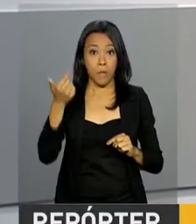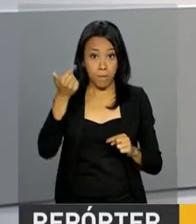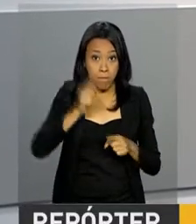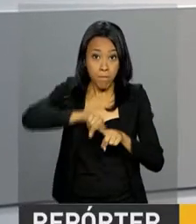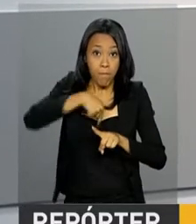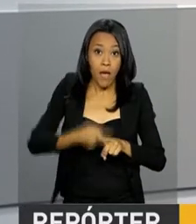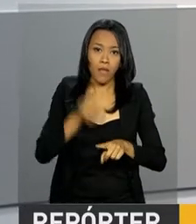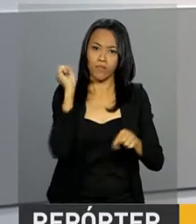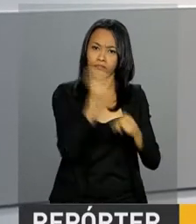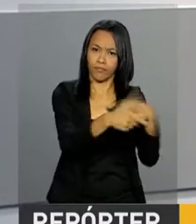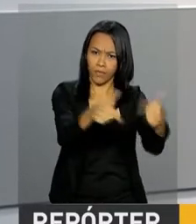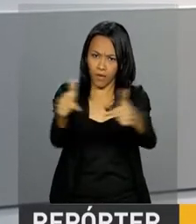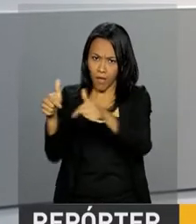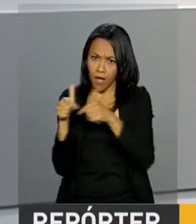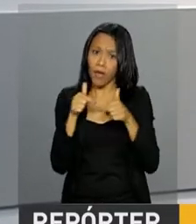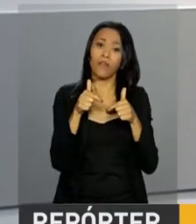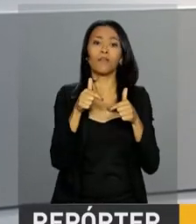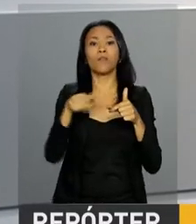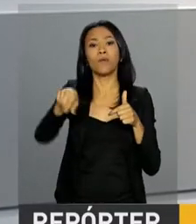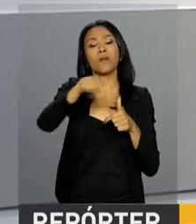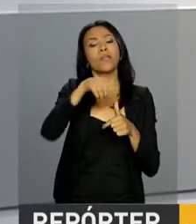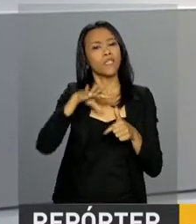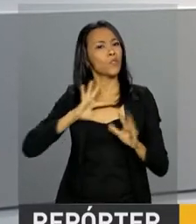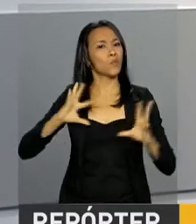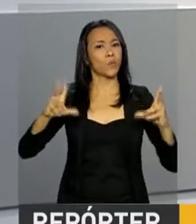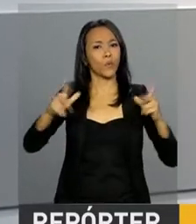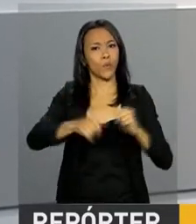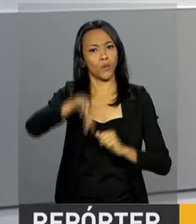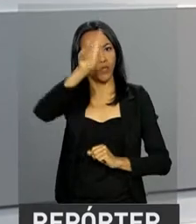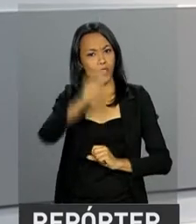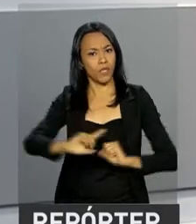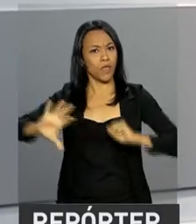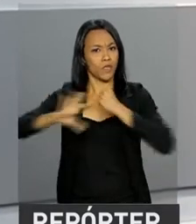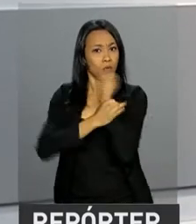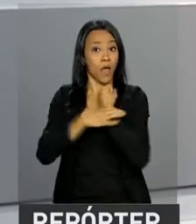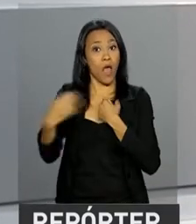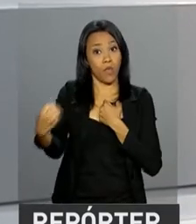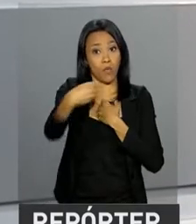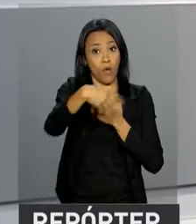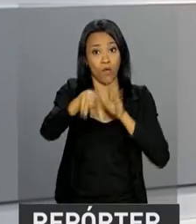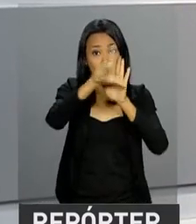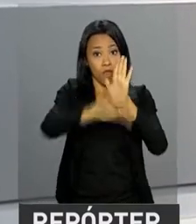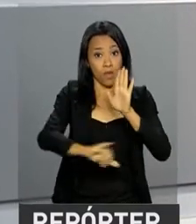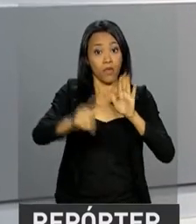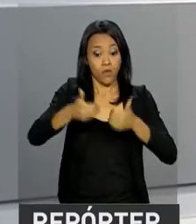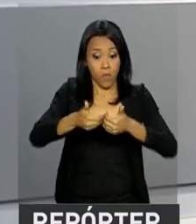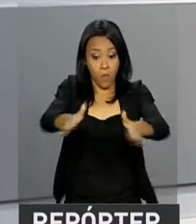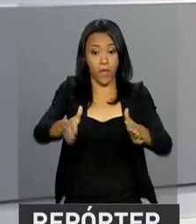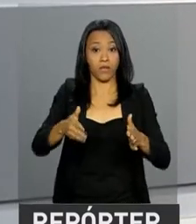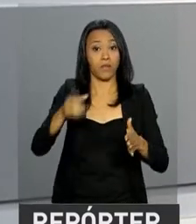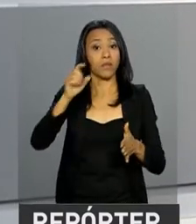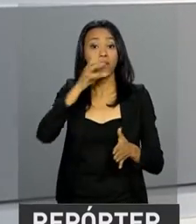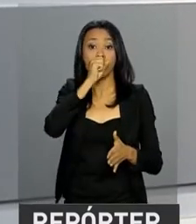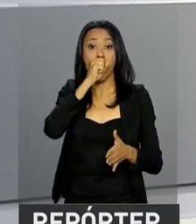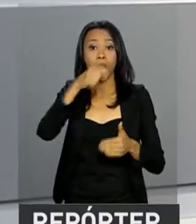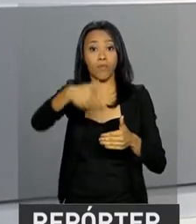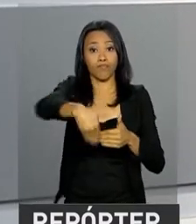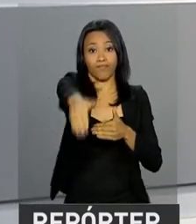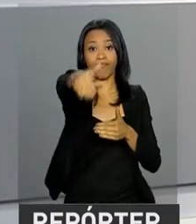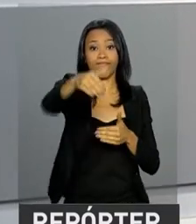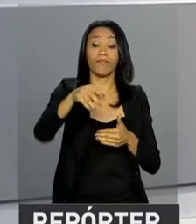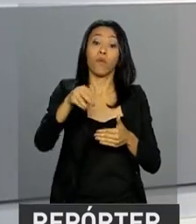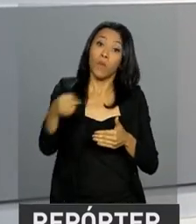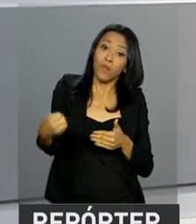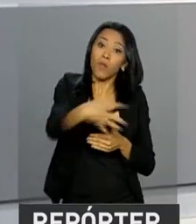empregos para a população e com todos os direitos garantidos. A nova lei trabalhista, que entra em vigor neste sábado, inaugura uma nova